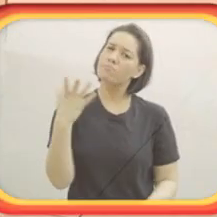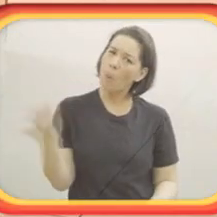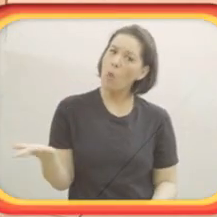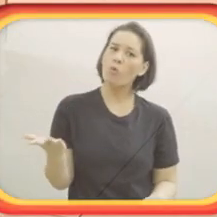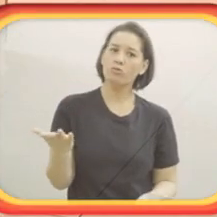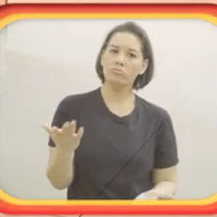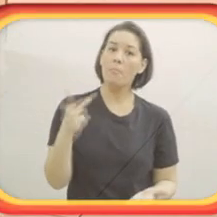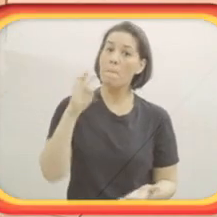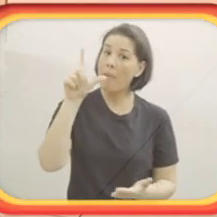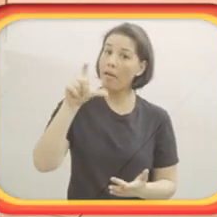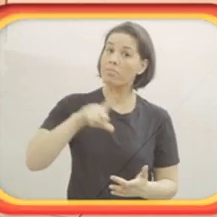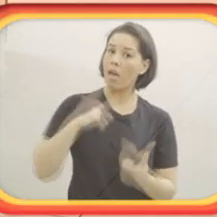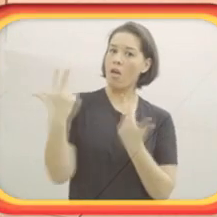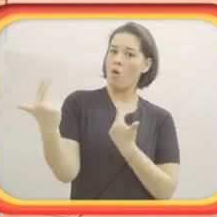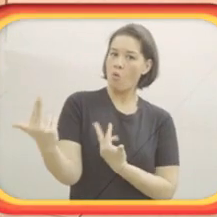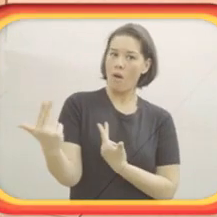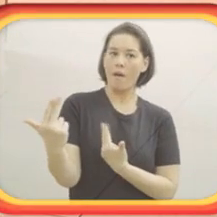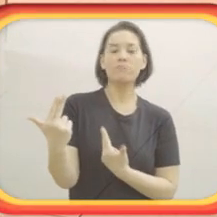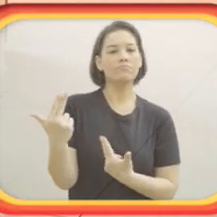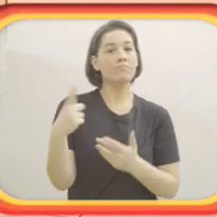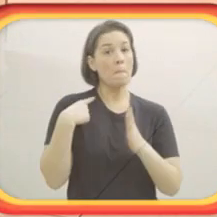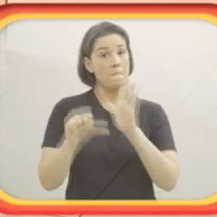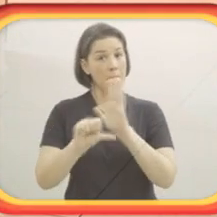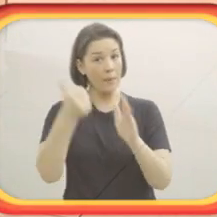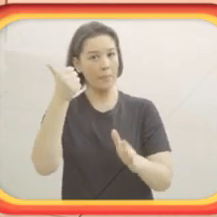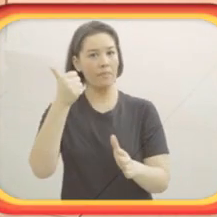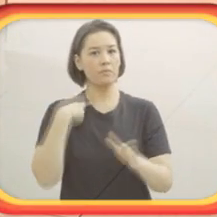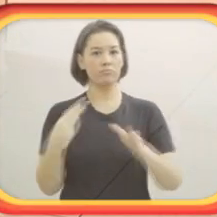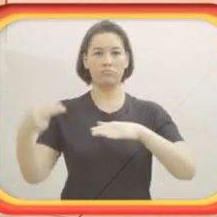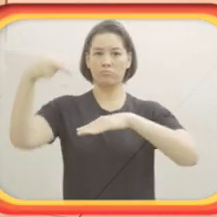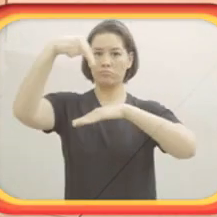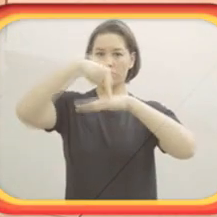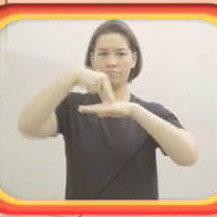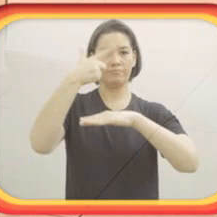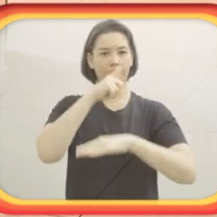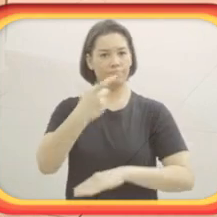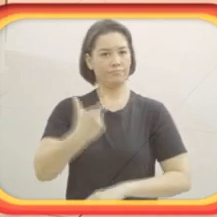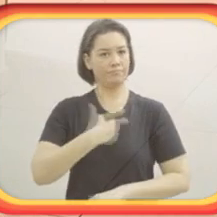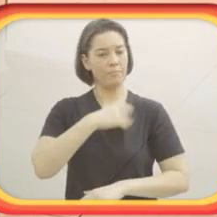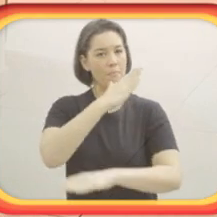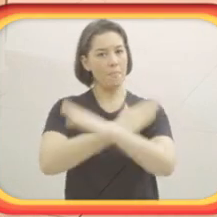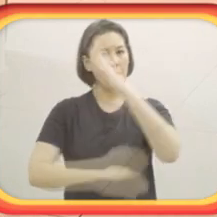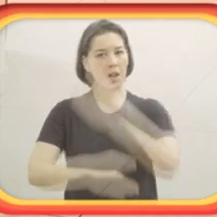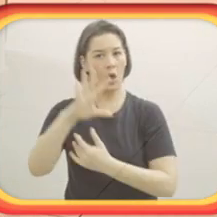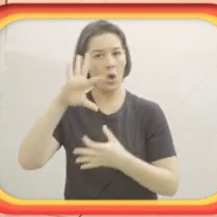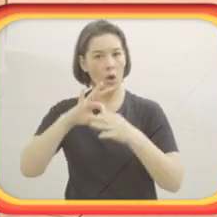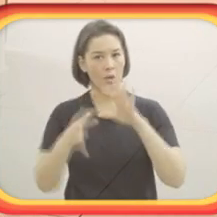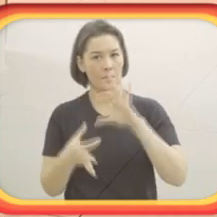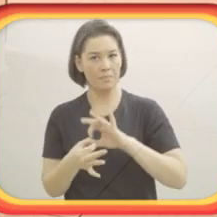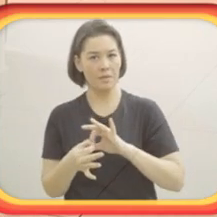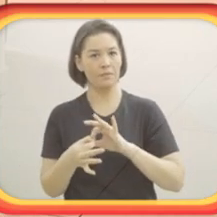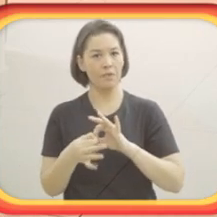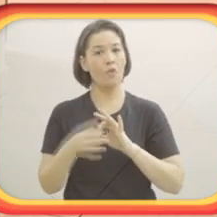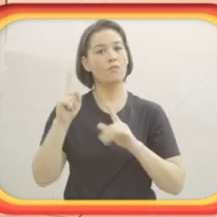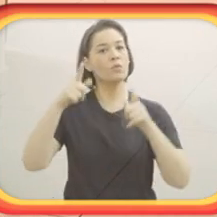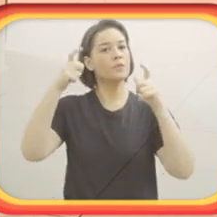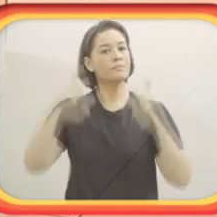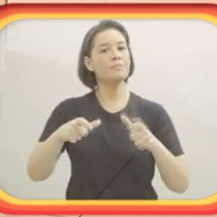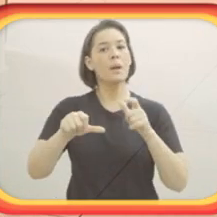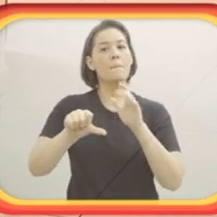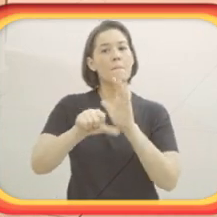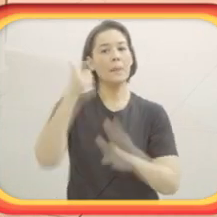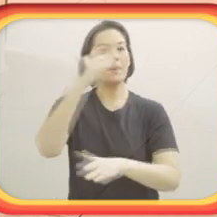Bom, a primeira vez que eu subi num pódio numa Paralimpíada já foi na minha primeira Paralimpíada, que foi em Pequim. Na minha primeira prova,